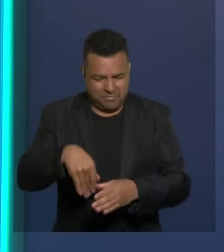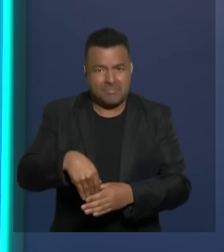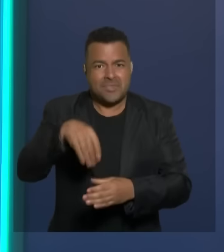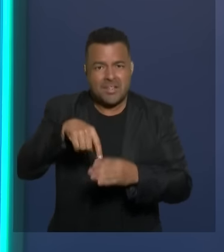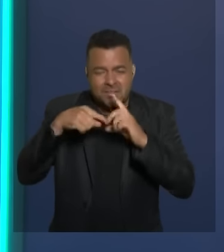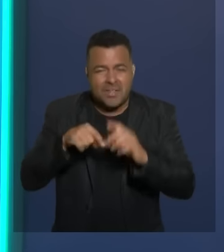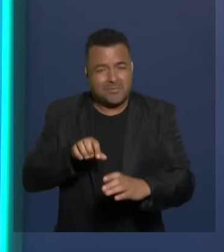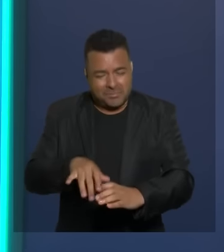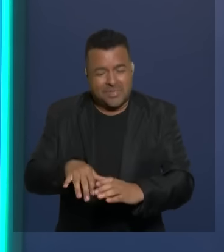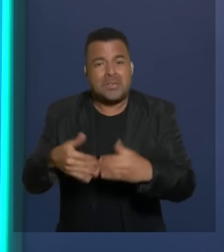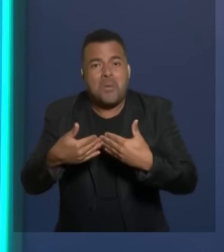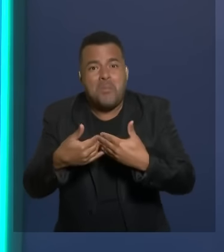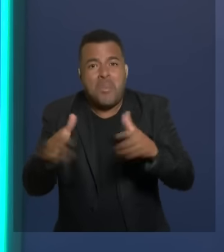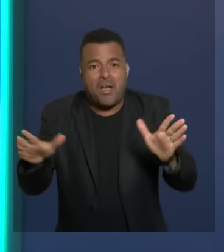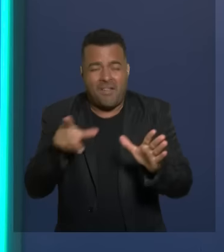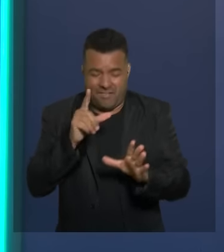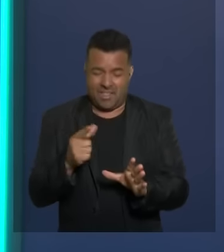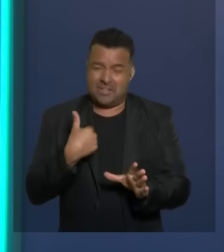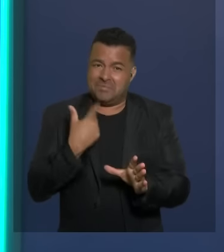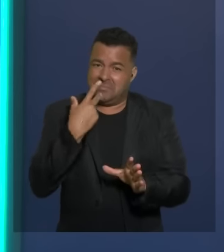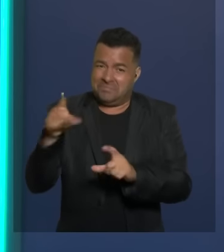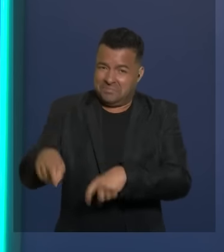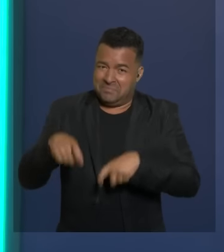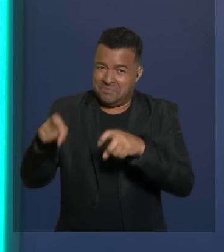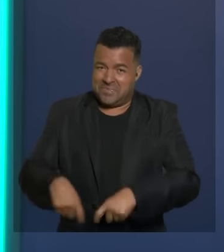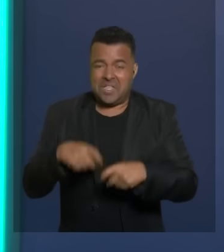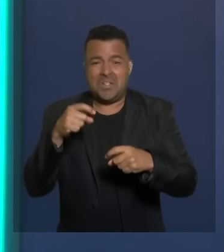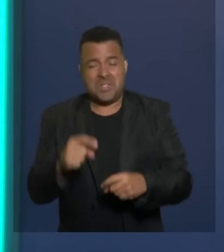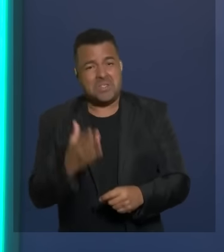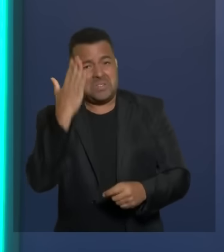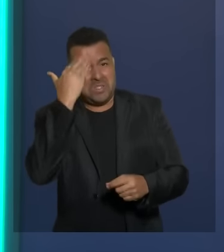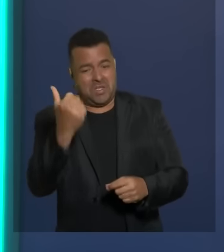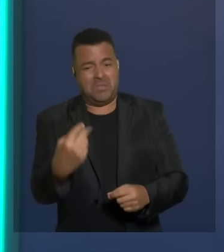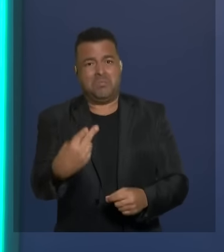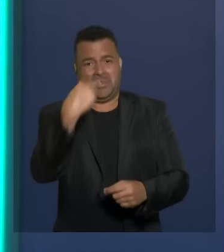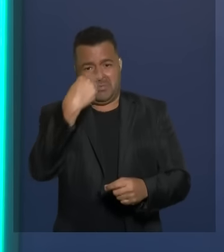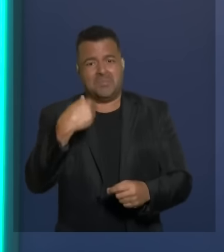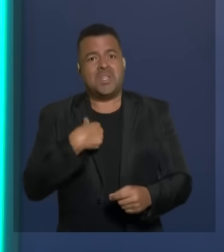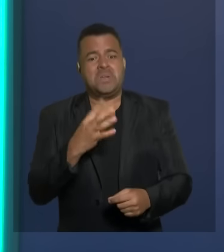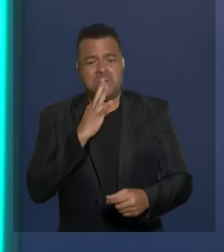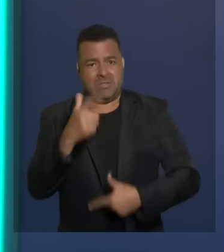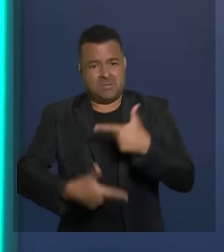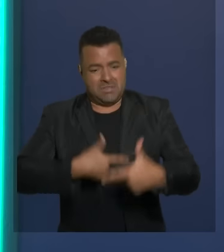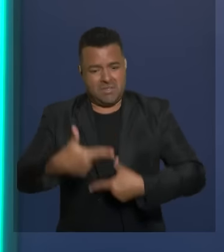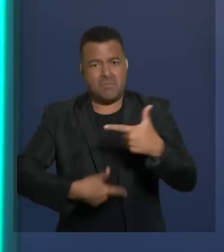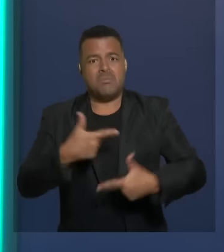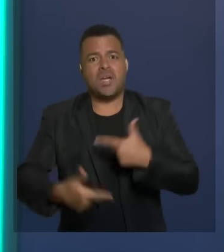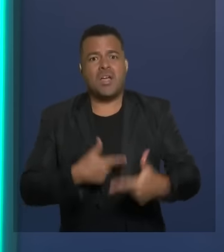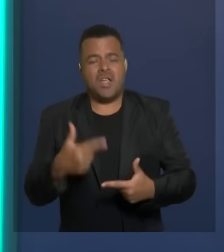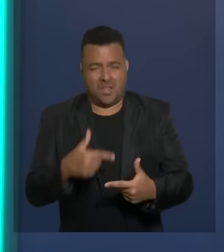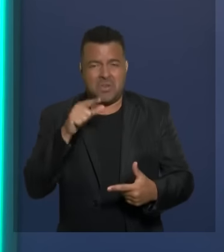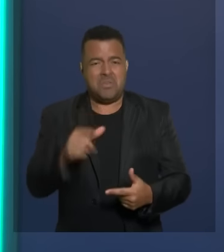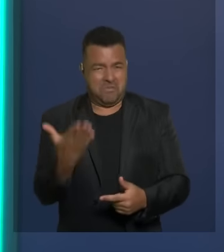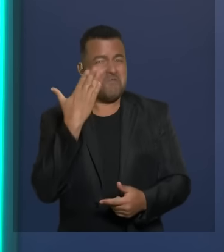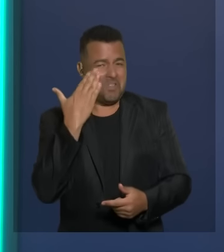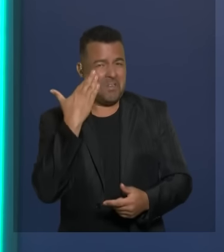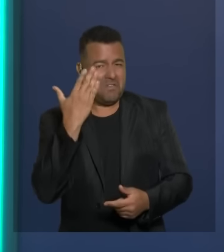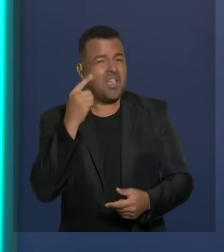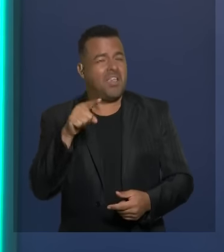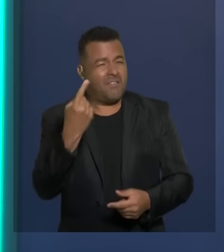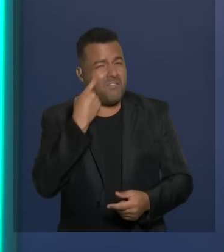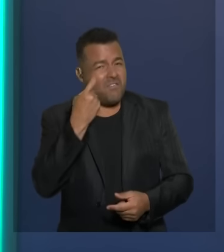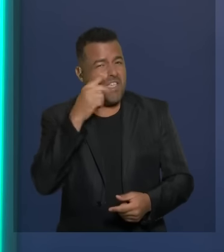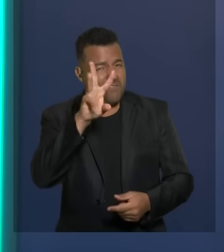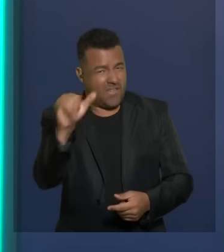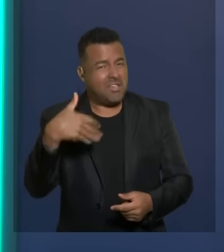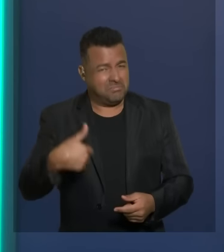ver se a população da zona rural reconhece ou não o trabalho que nós estamos fazendo na nossa querida e amada zona